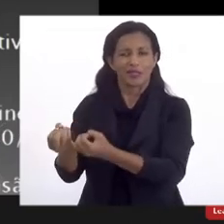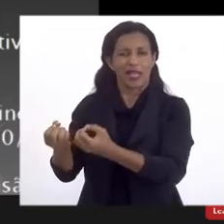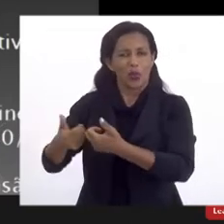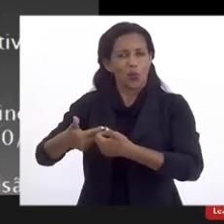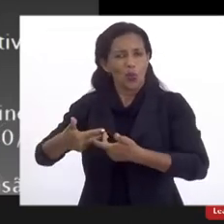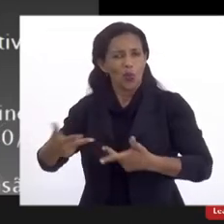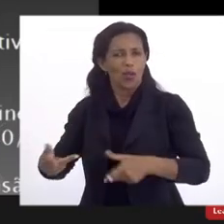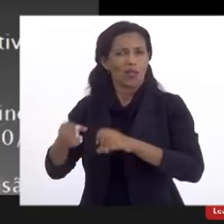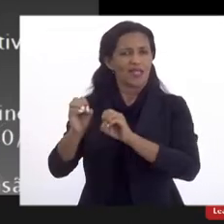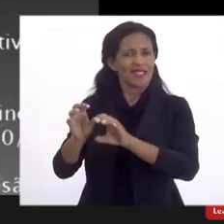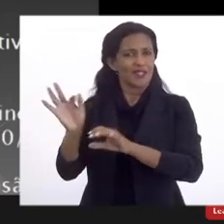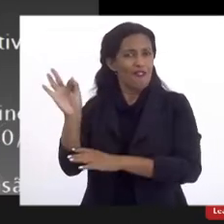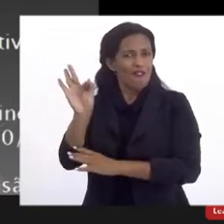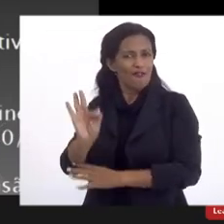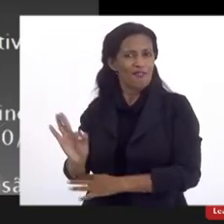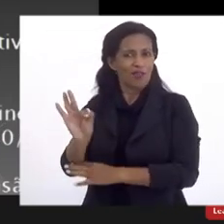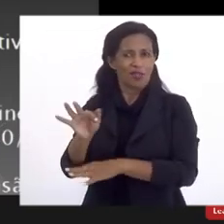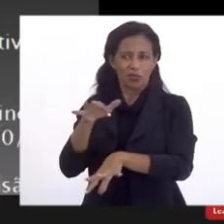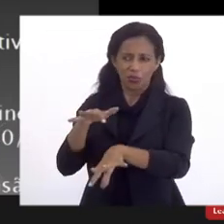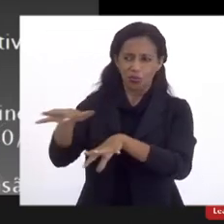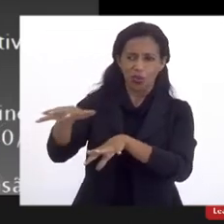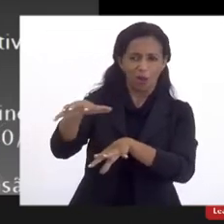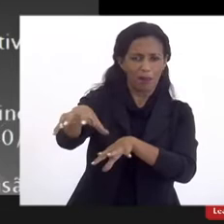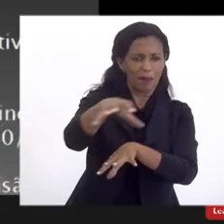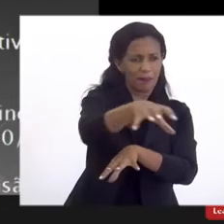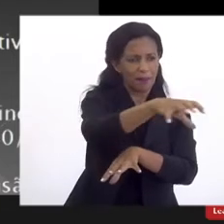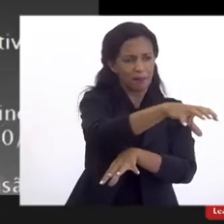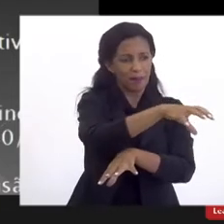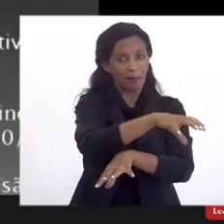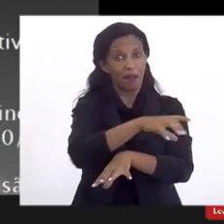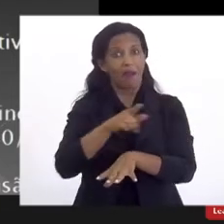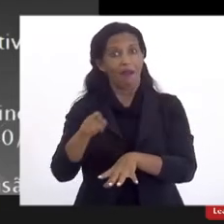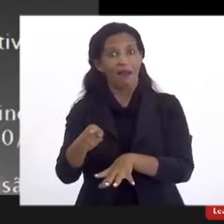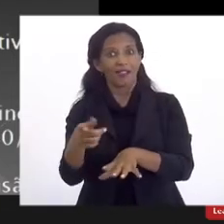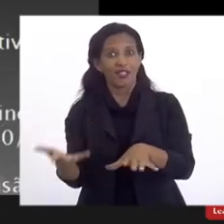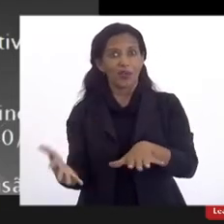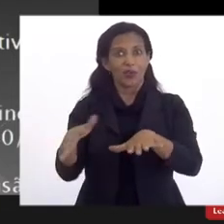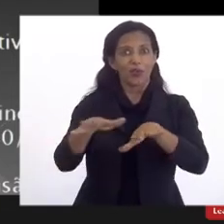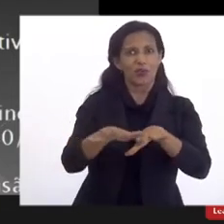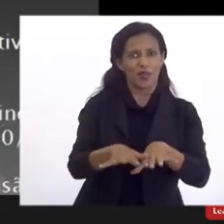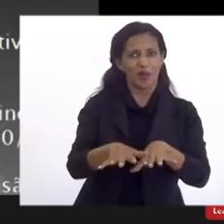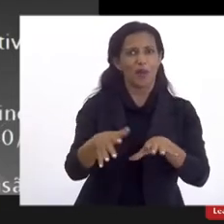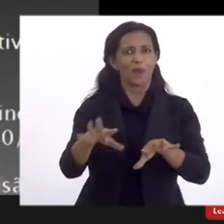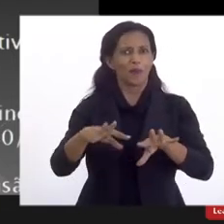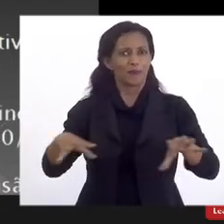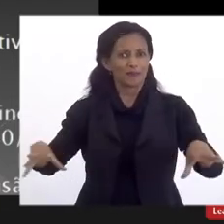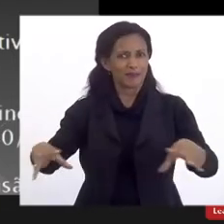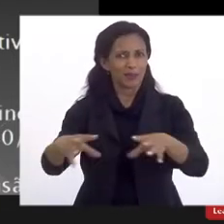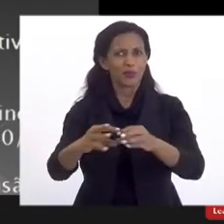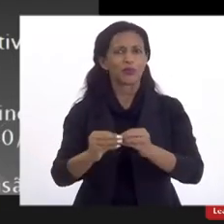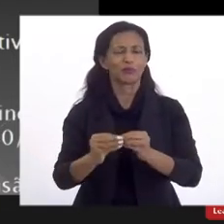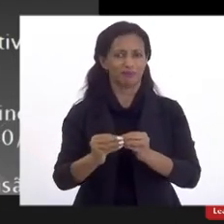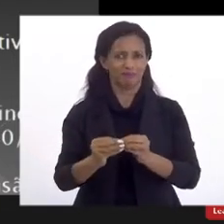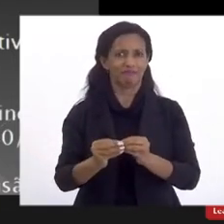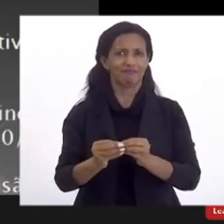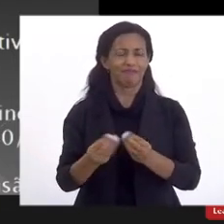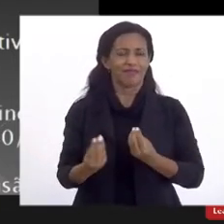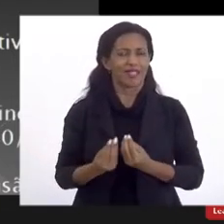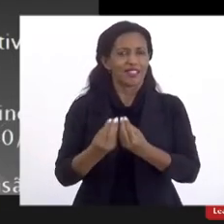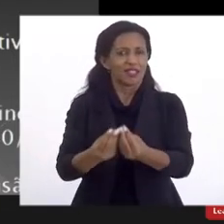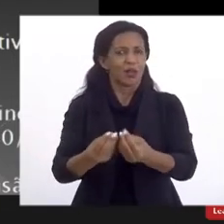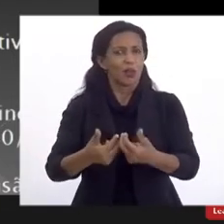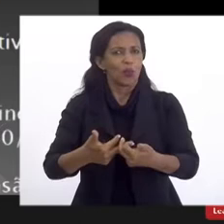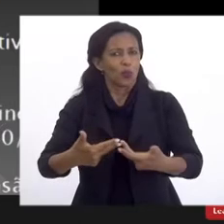qualidade para essas regiões, a gente está levando inclusão, né, para aquelas pessoas, a gente está levando